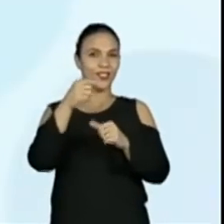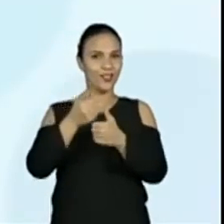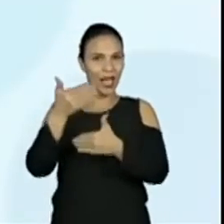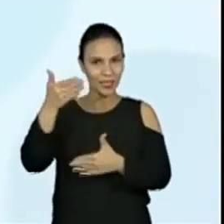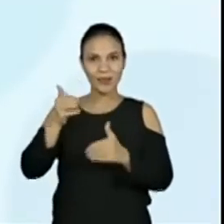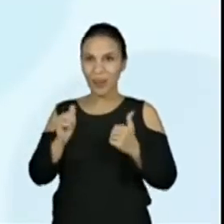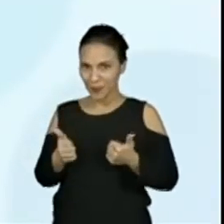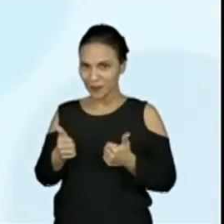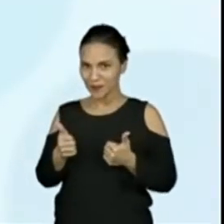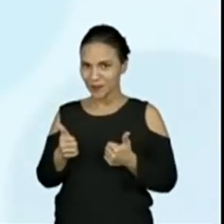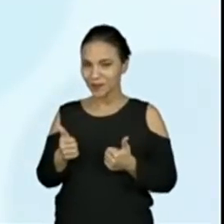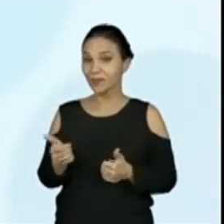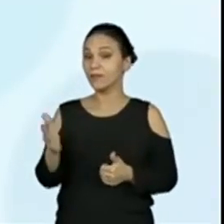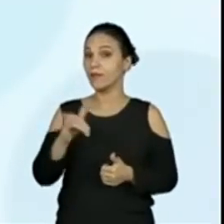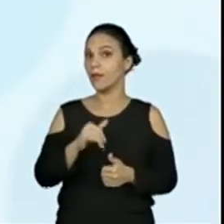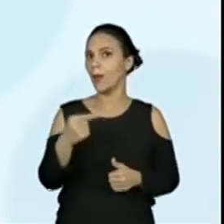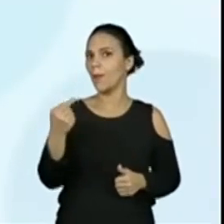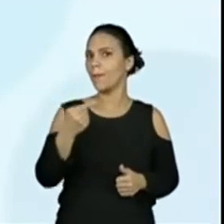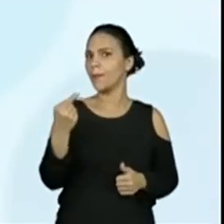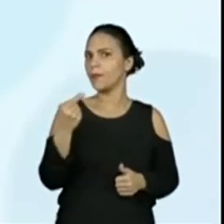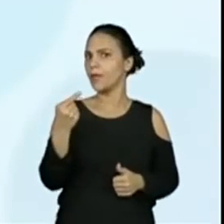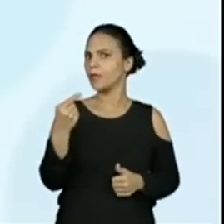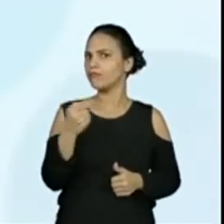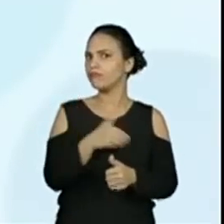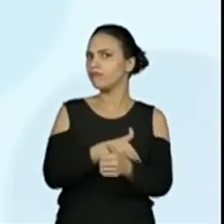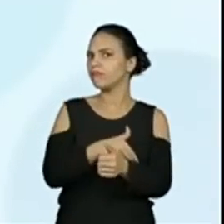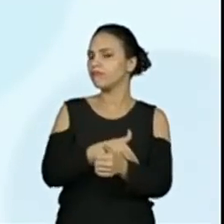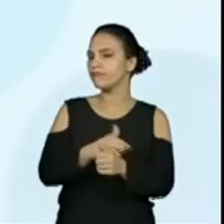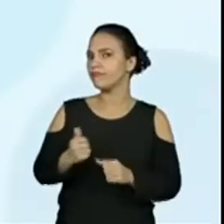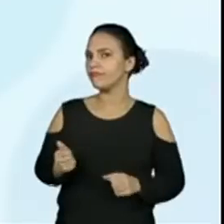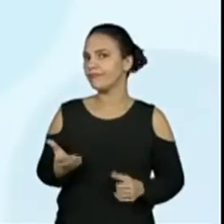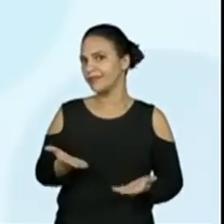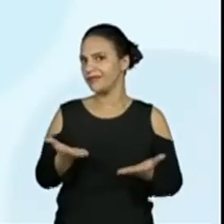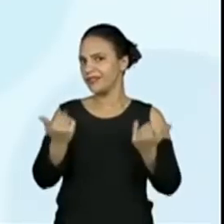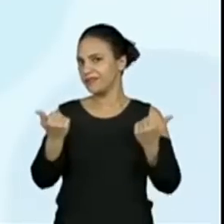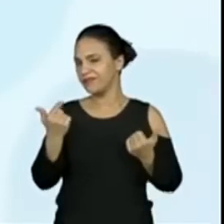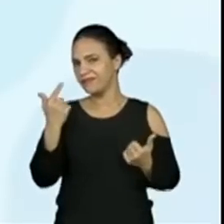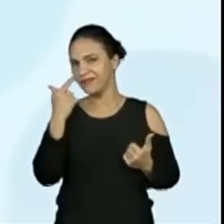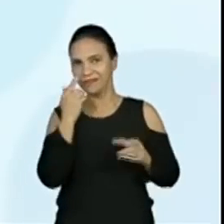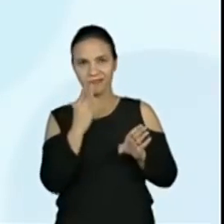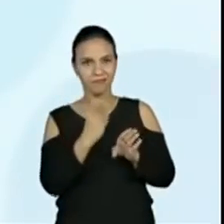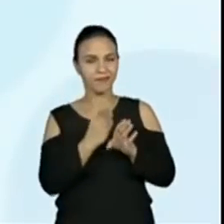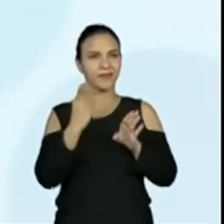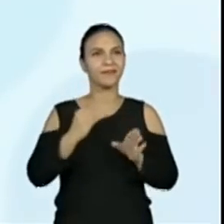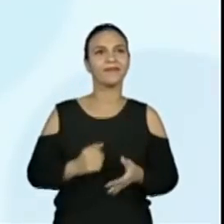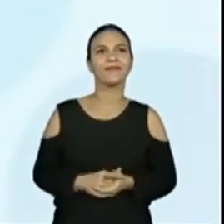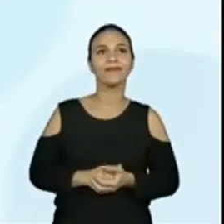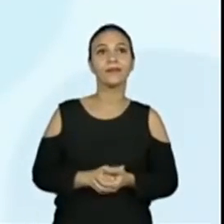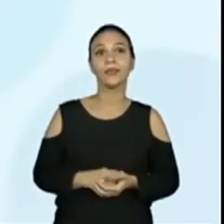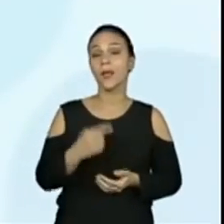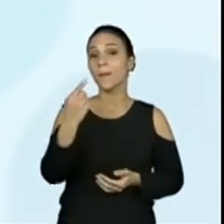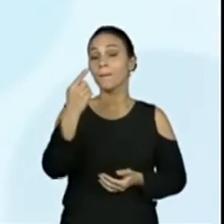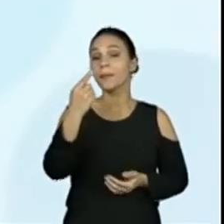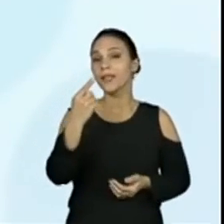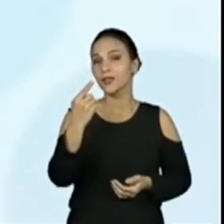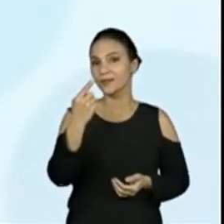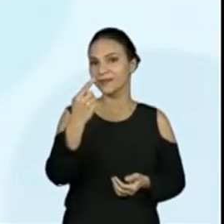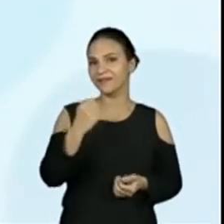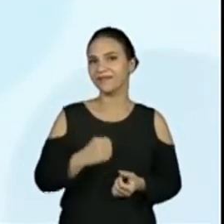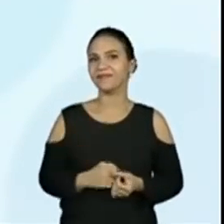Então vamos para o nosso primeiro mistério. Vamos lá, vamos começar a desvendar essa história. Primeiro mistério.